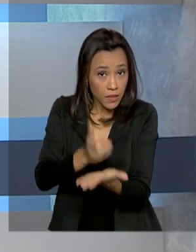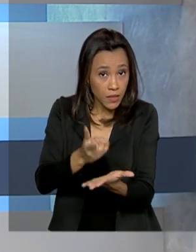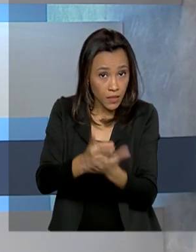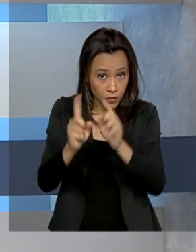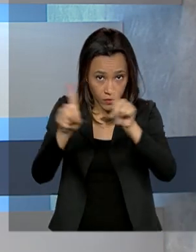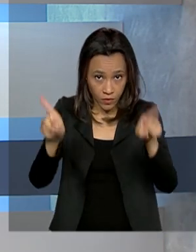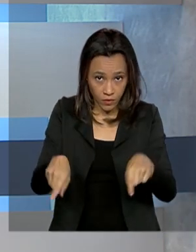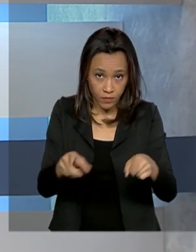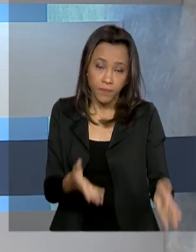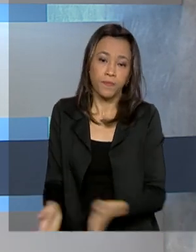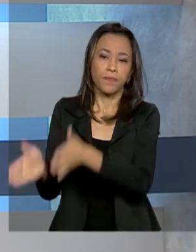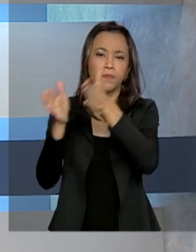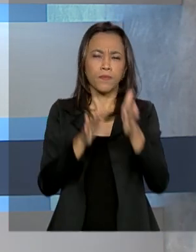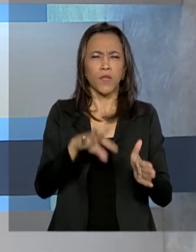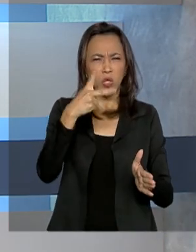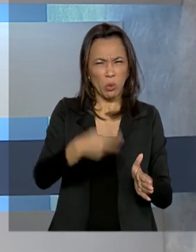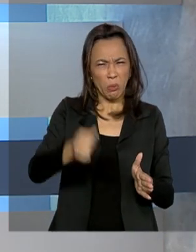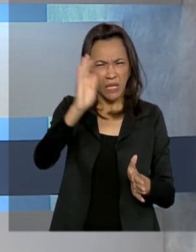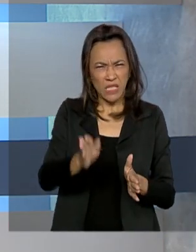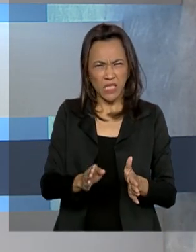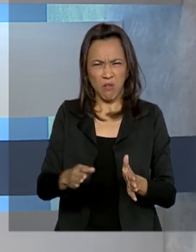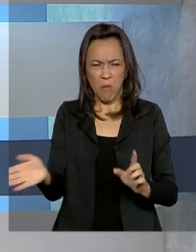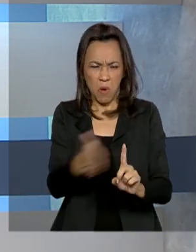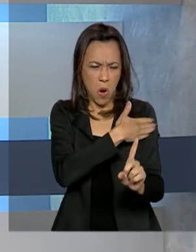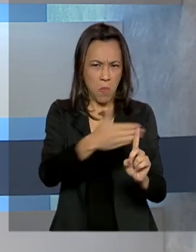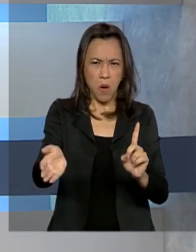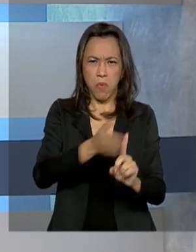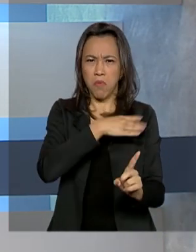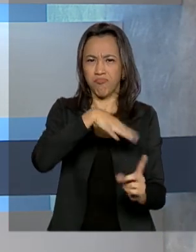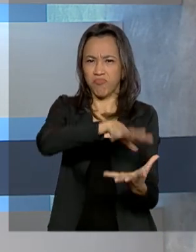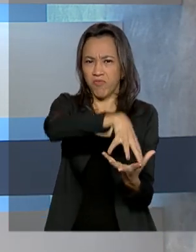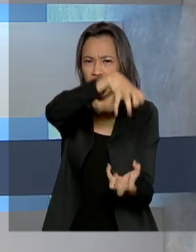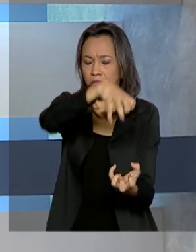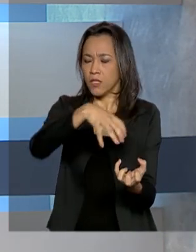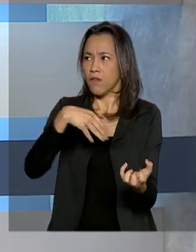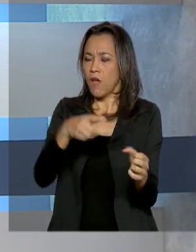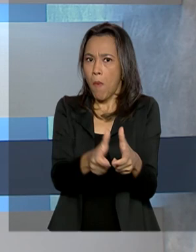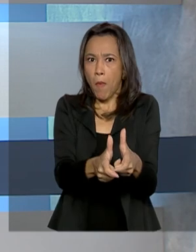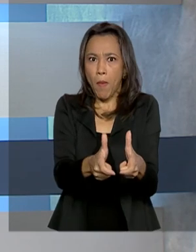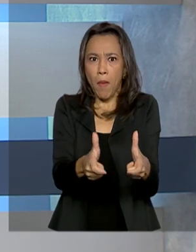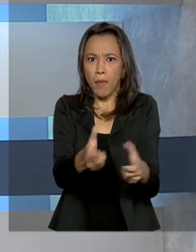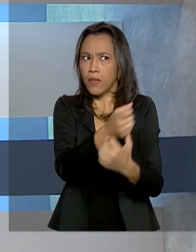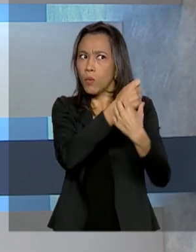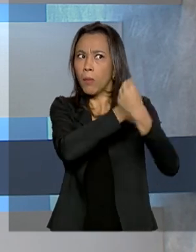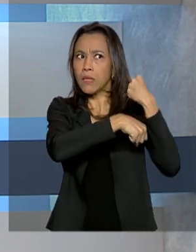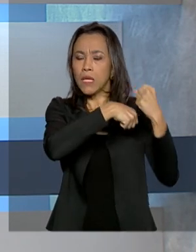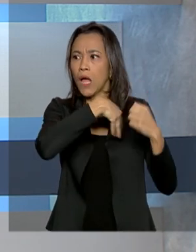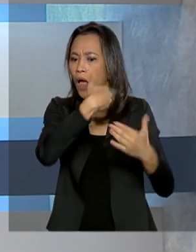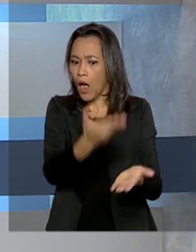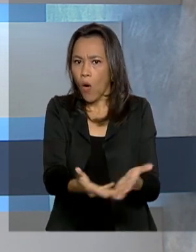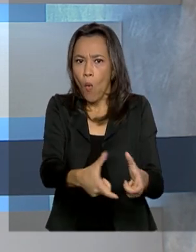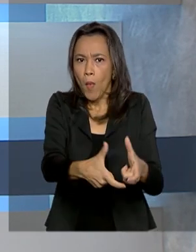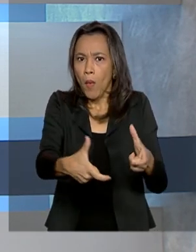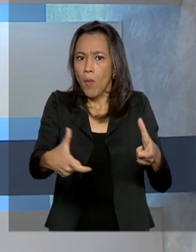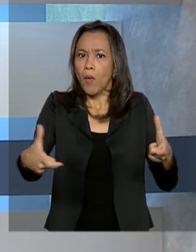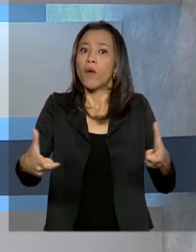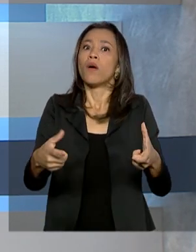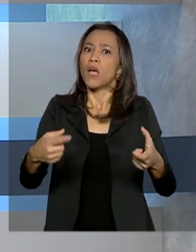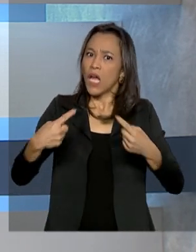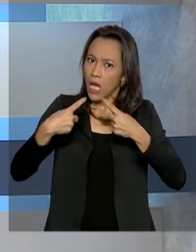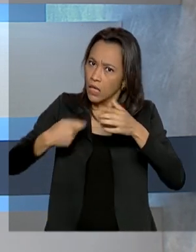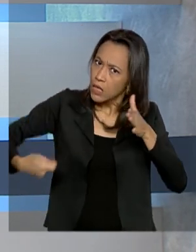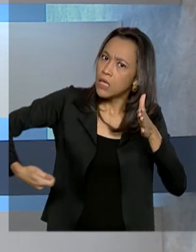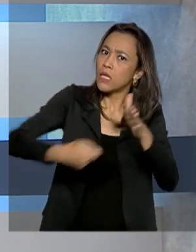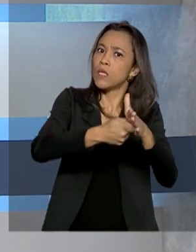No Brasil, os maus tratos contra idosos vêm crescendo desde o ano passado. E agora, com a pandemia, o registro de denúncias